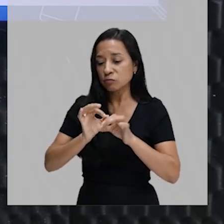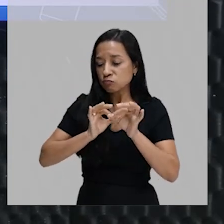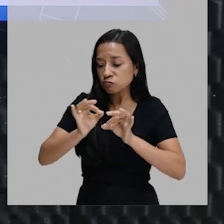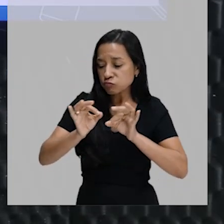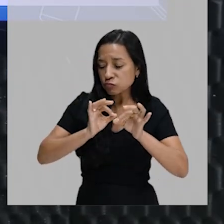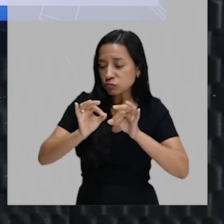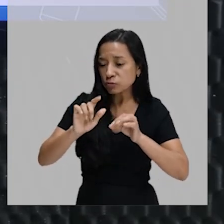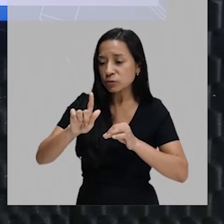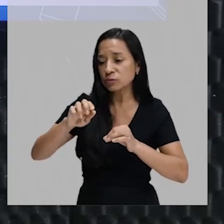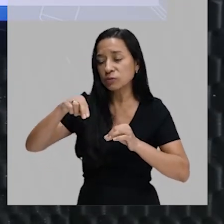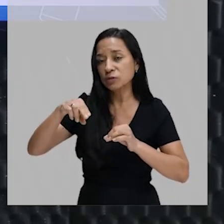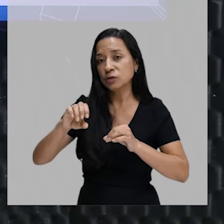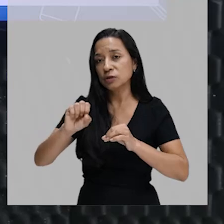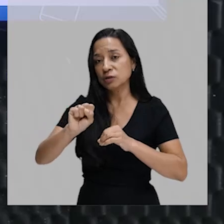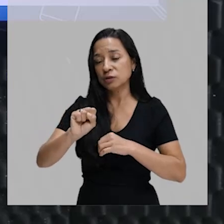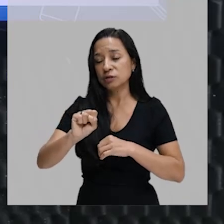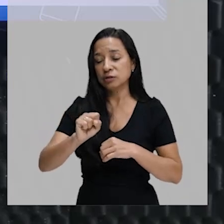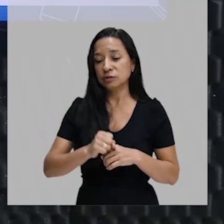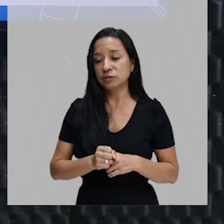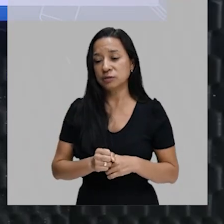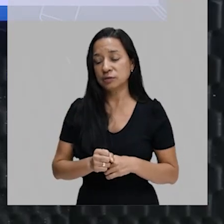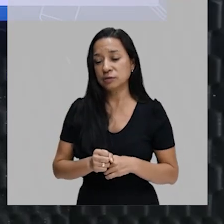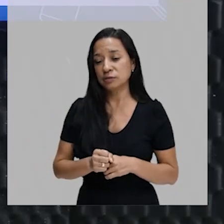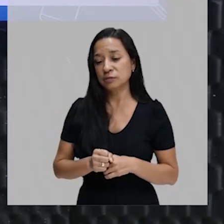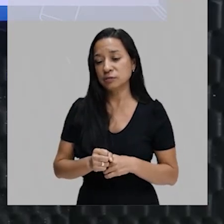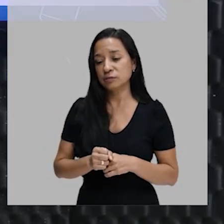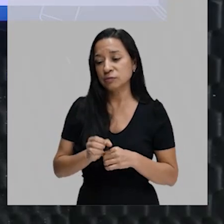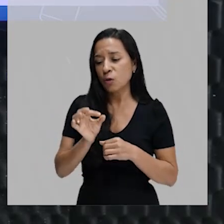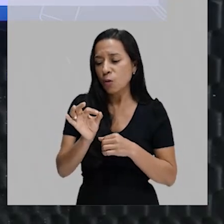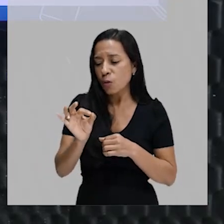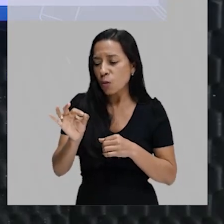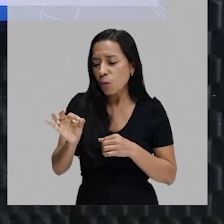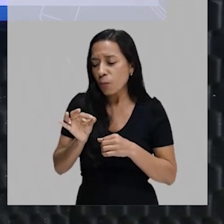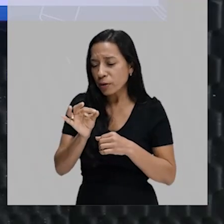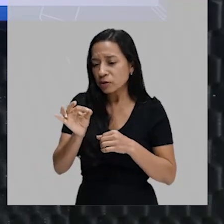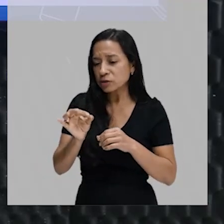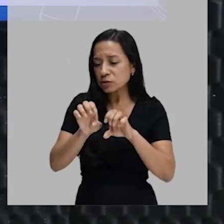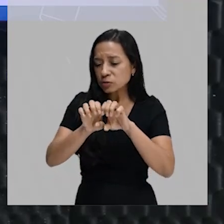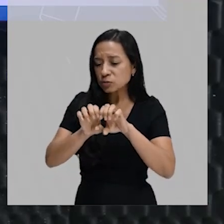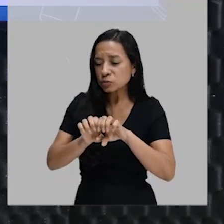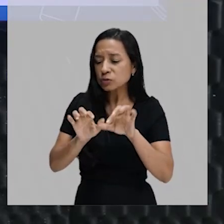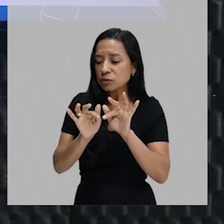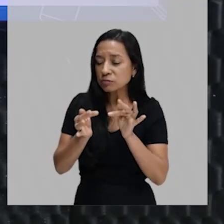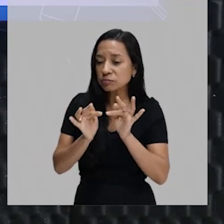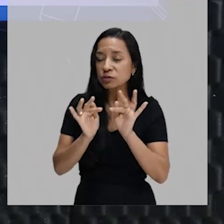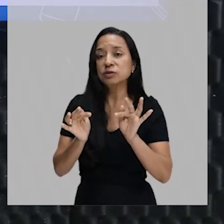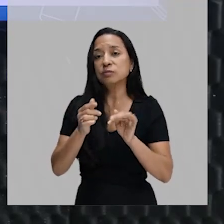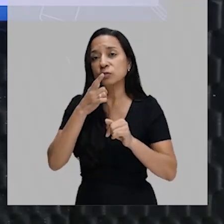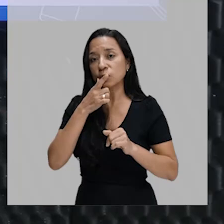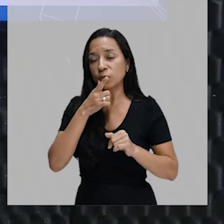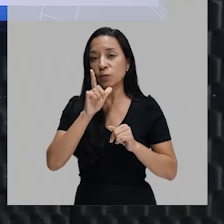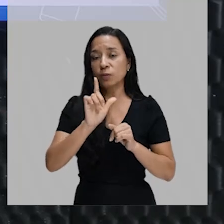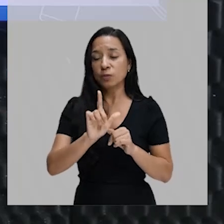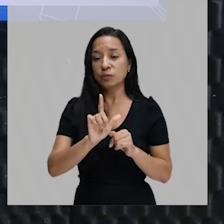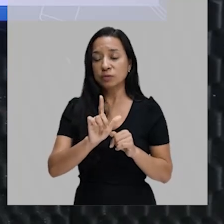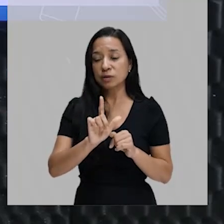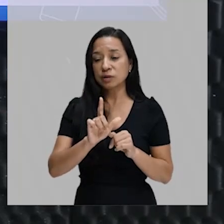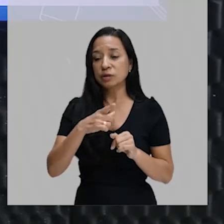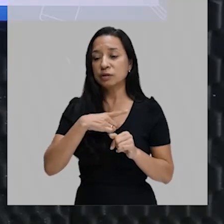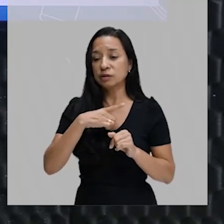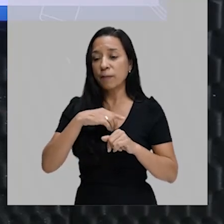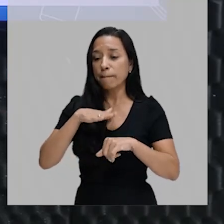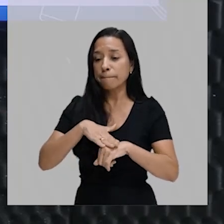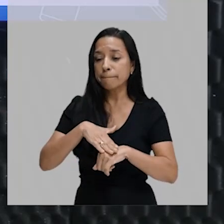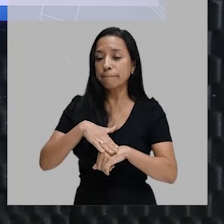genes. Como são partículas ou estruturas muito simples, a gente consegue ter uma